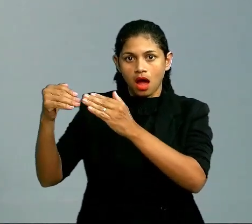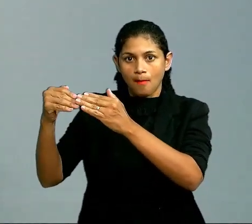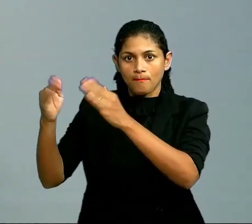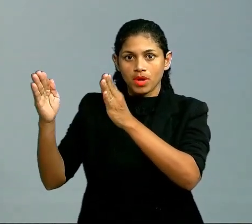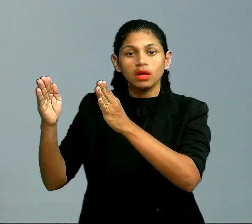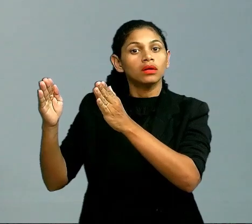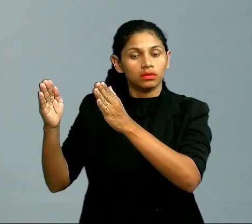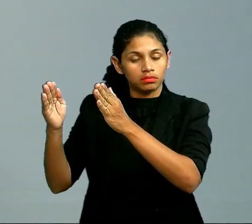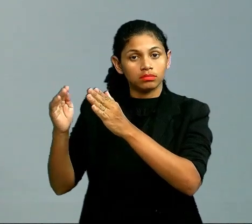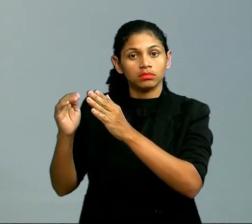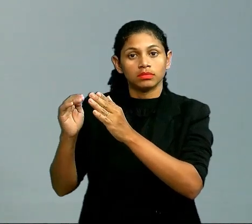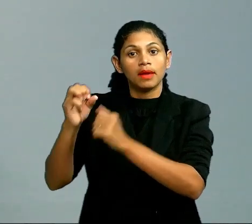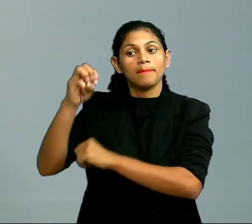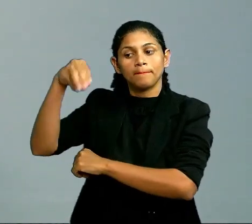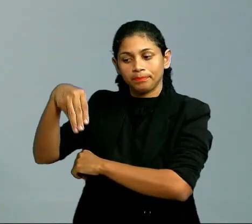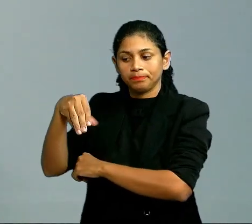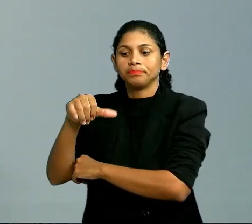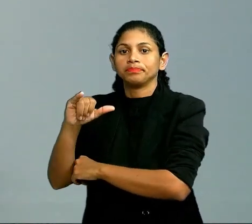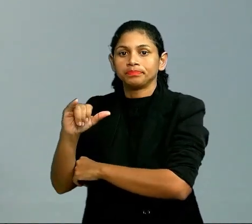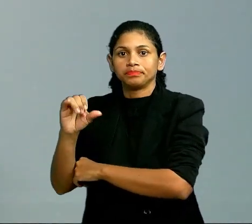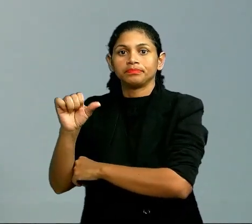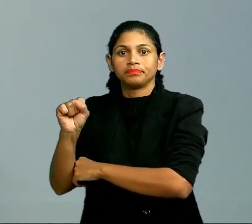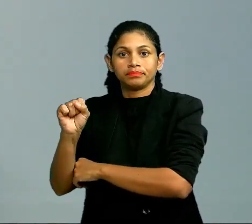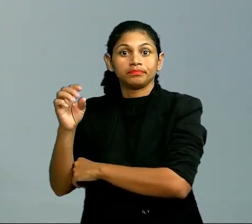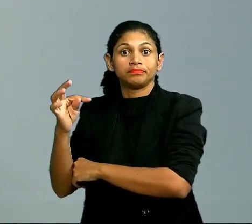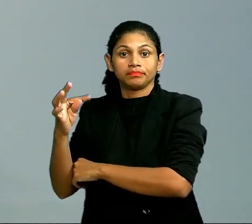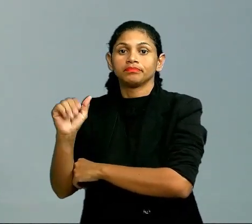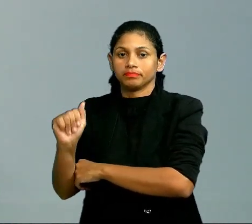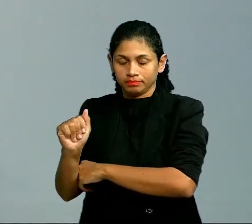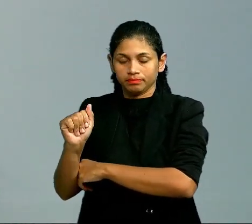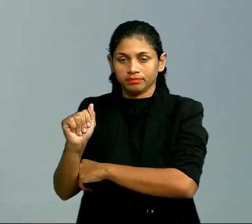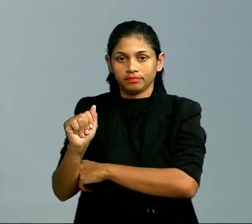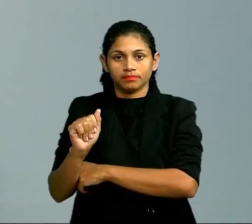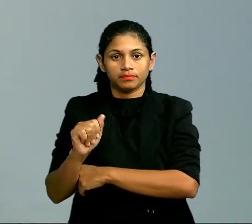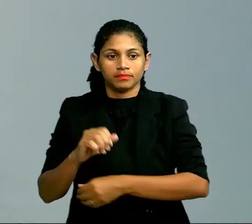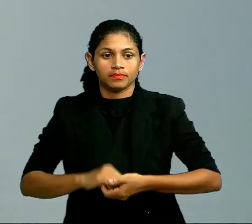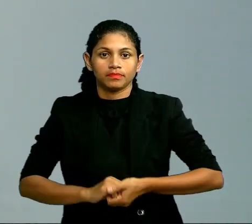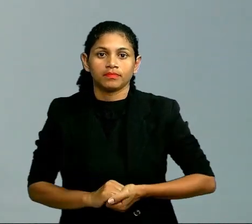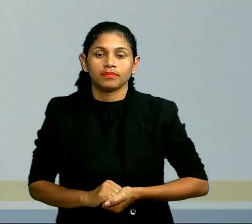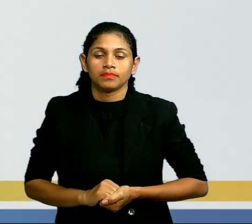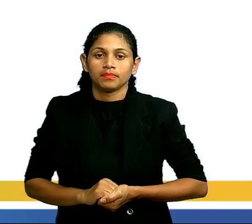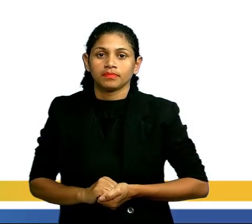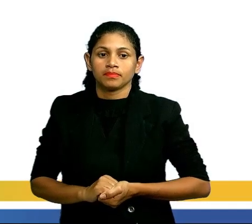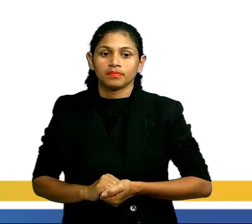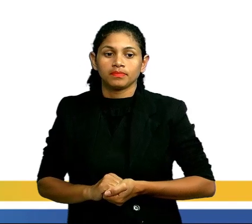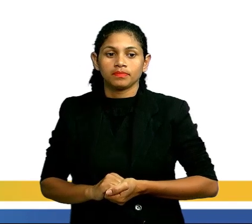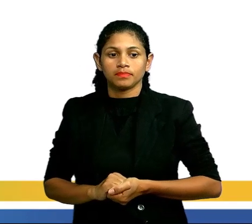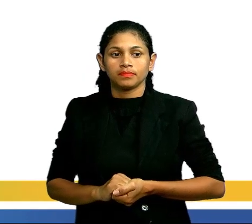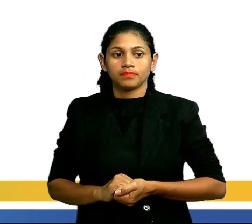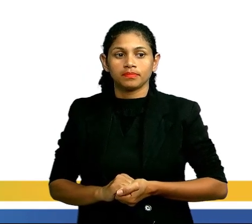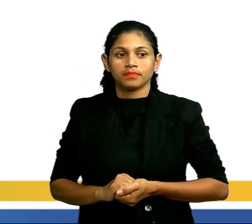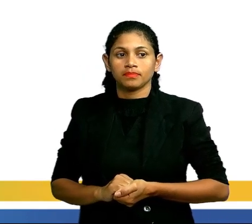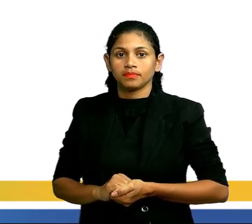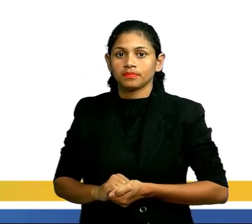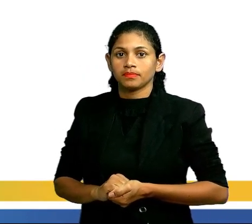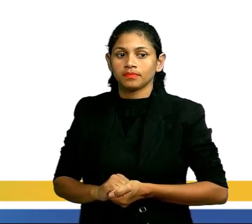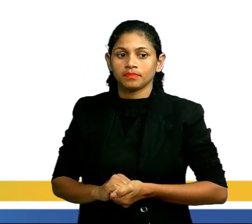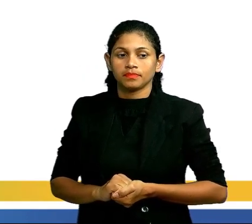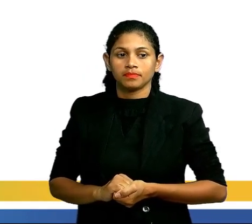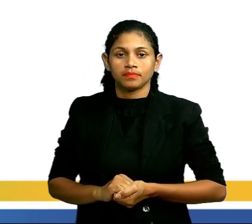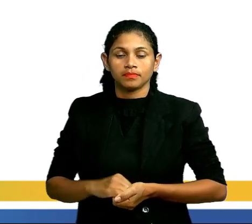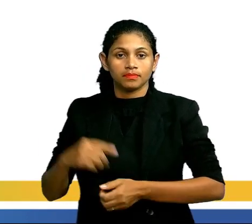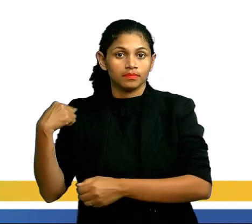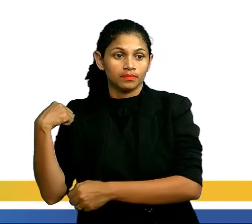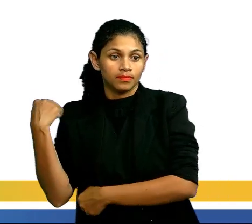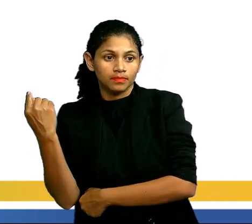mista. Perfeito? Ela é fechada e aberta. Tudo bem? Vamos seguir. Bom, a nossa